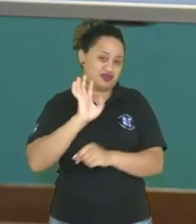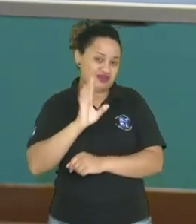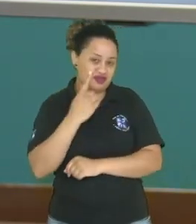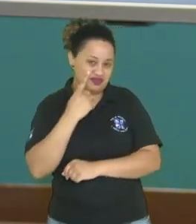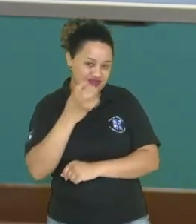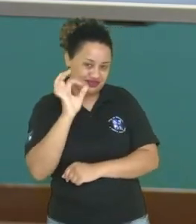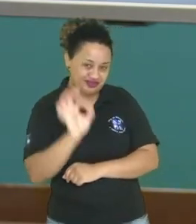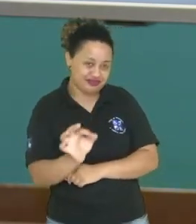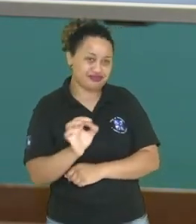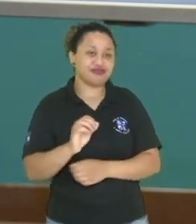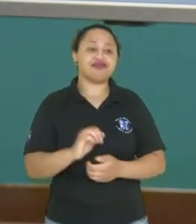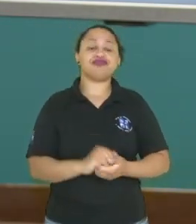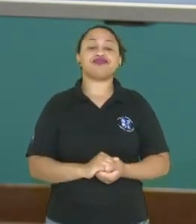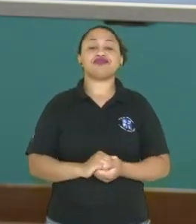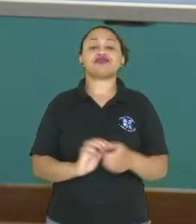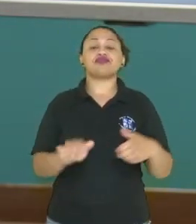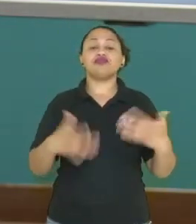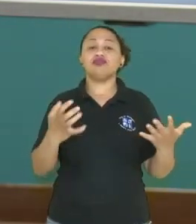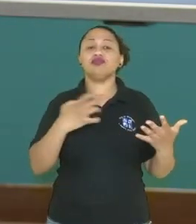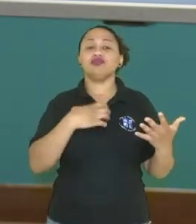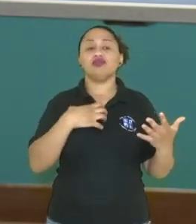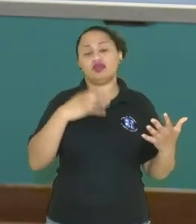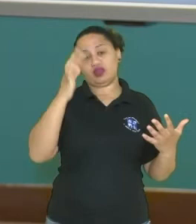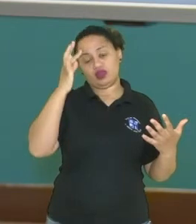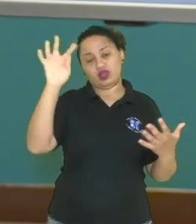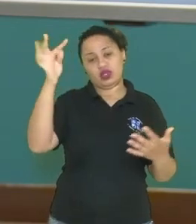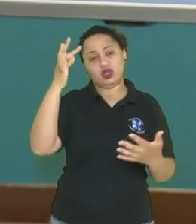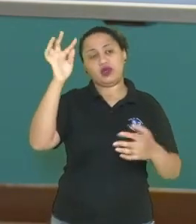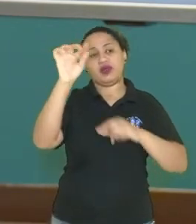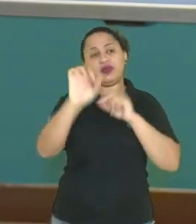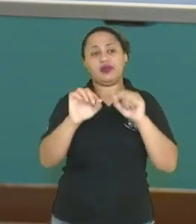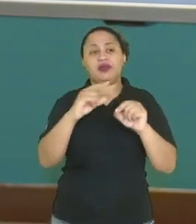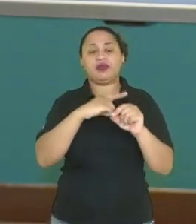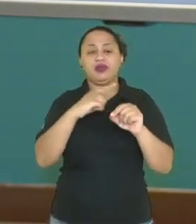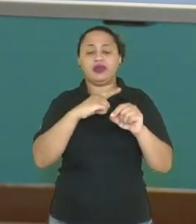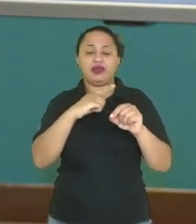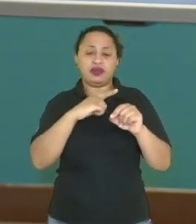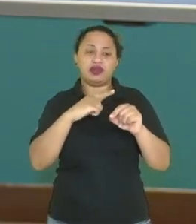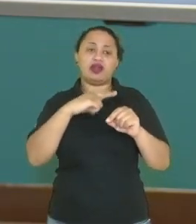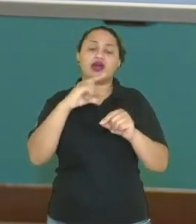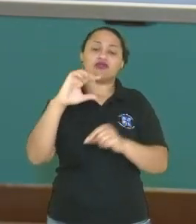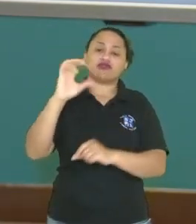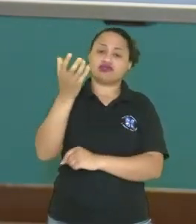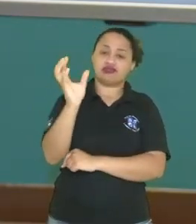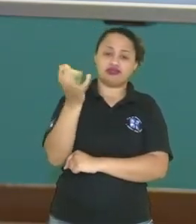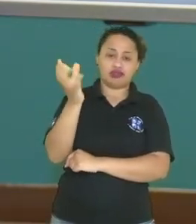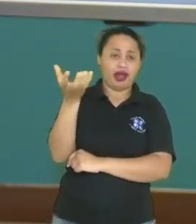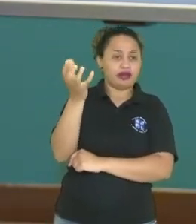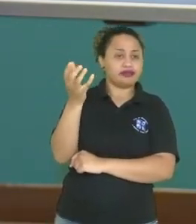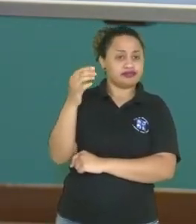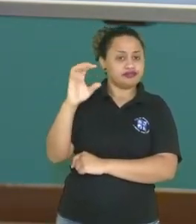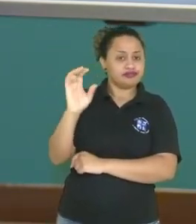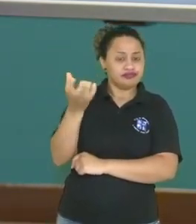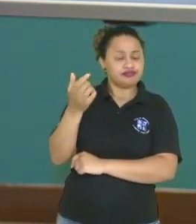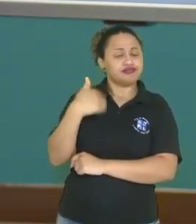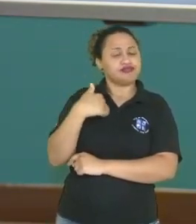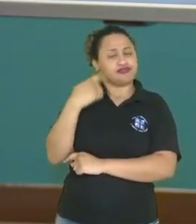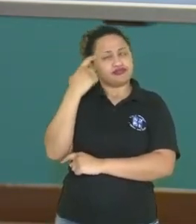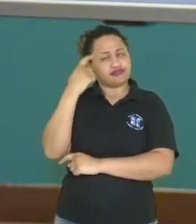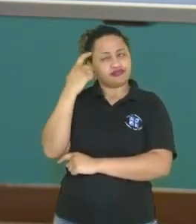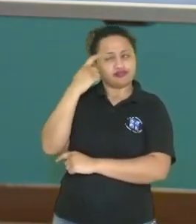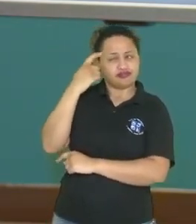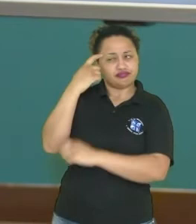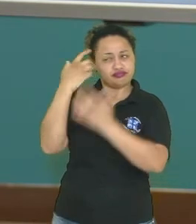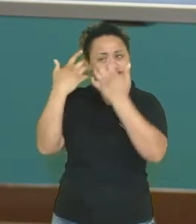né, legal. De uma forma teórica, né, então nós temos aqui uma lâmpada já, né, que já estiga a gente pensar,